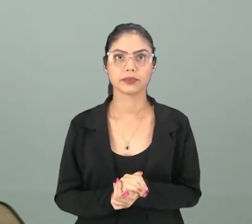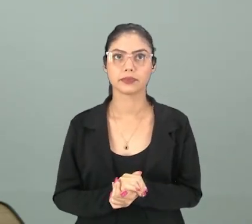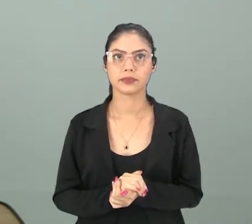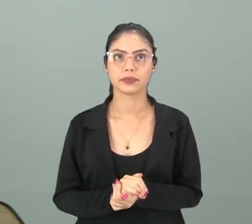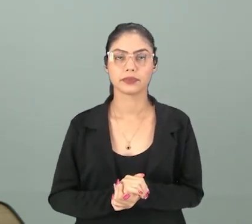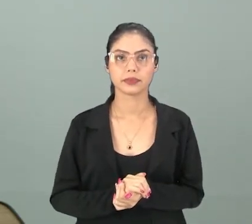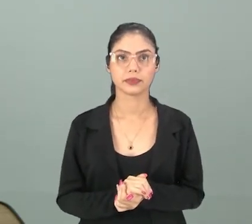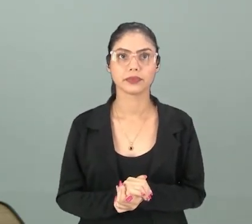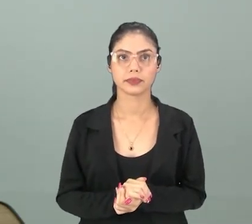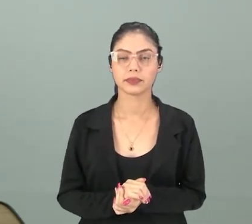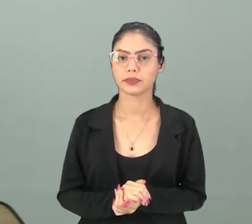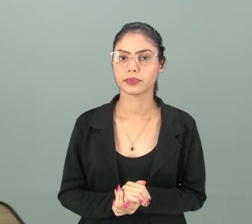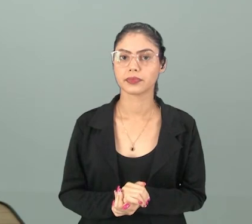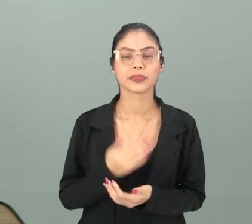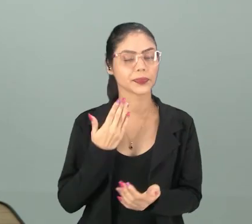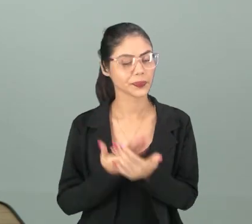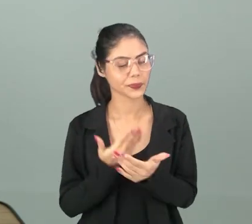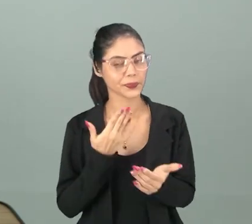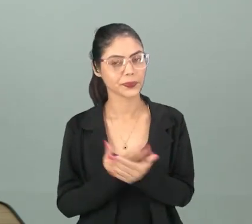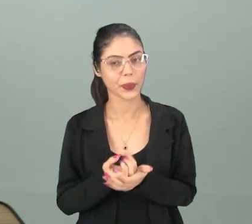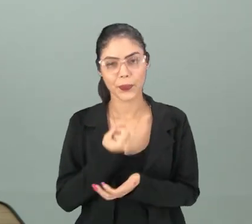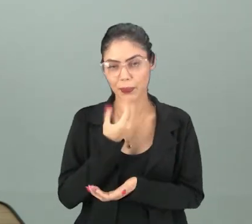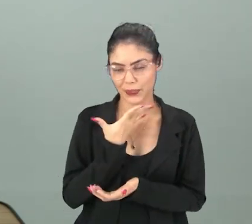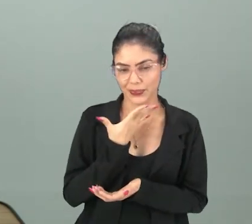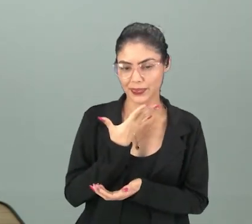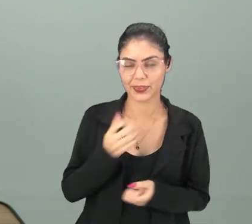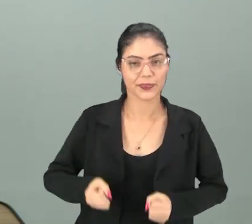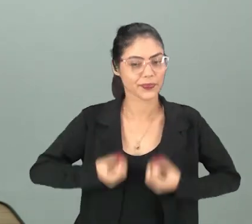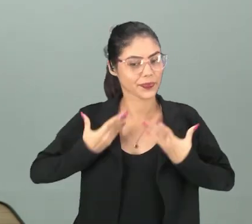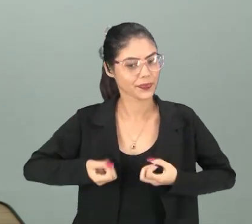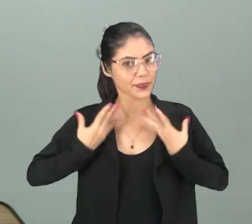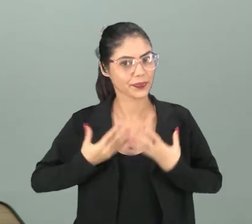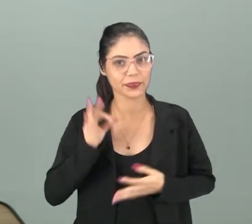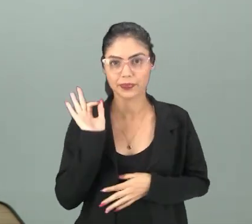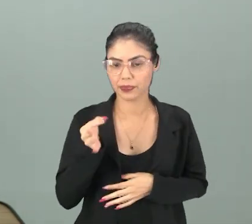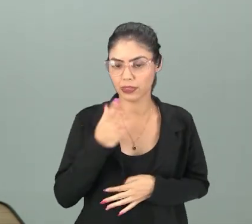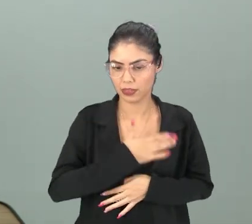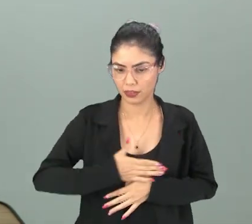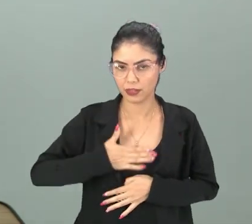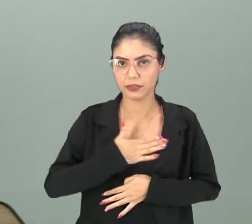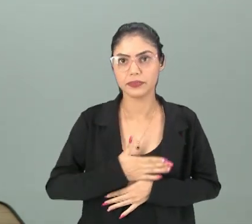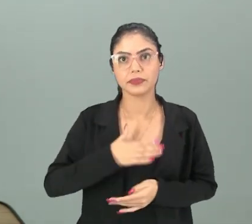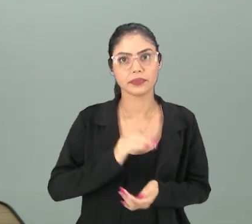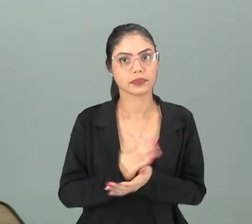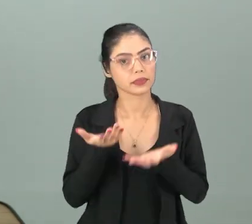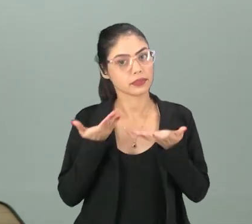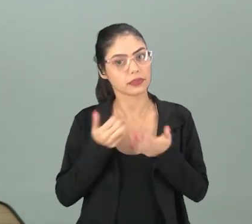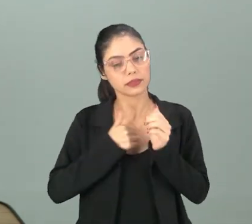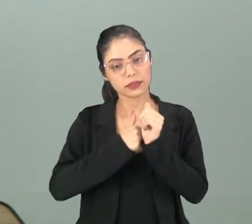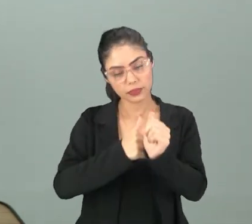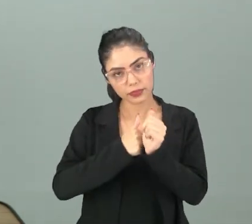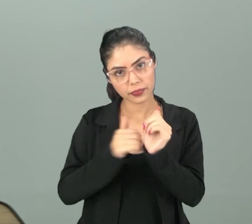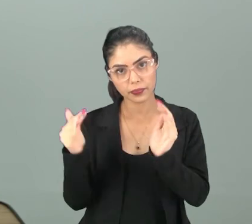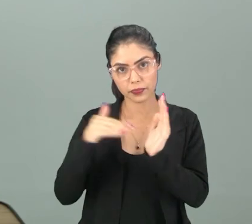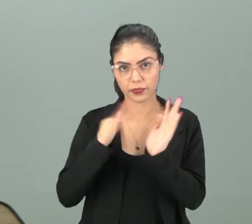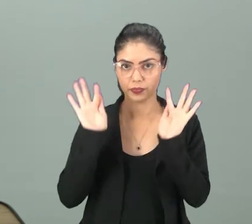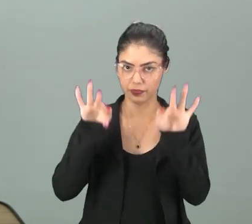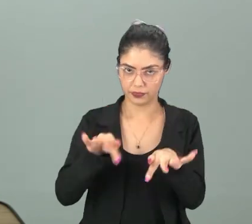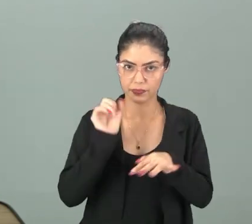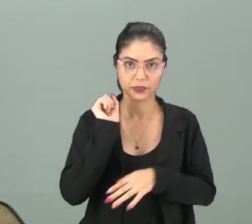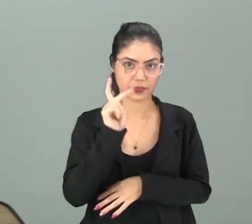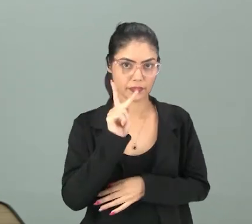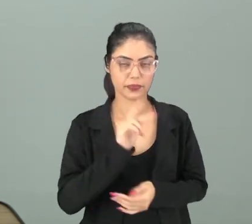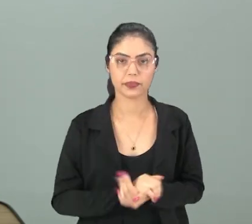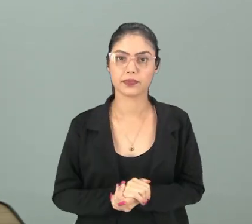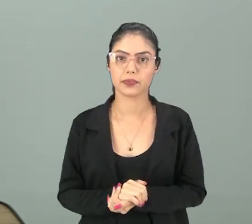aqui A aula bem gostosa sobre poema Tenho certeza que você está gostando Quero que você me acompanhe até o final,